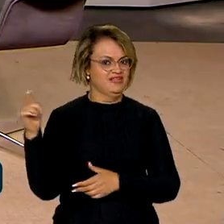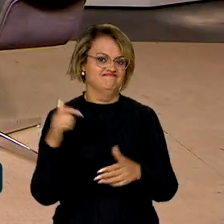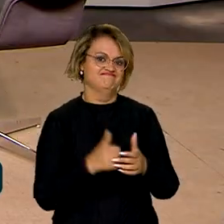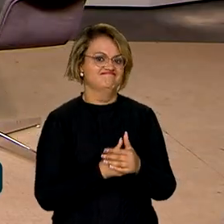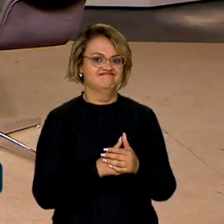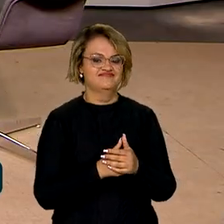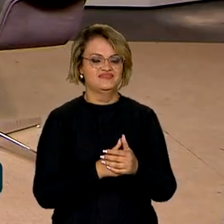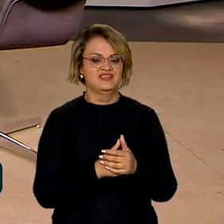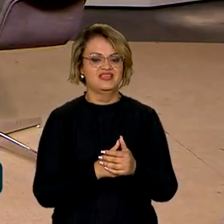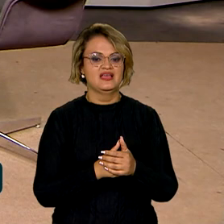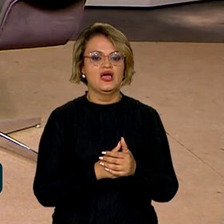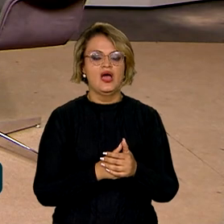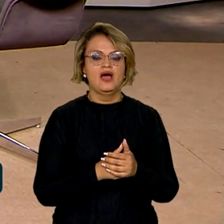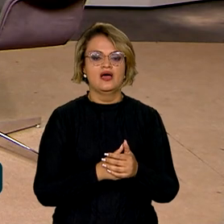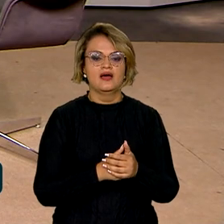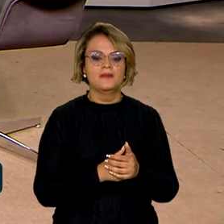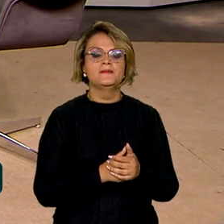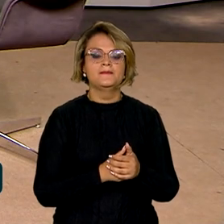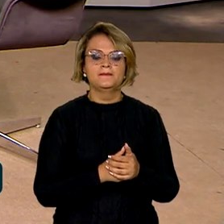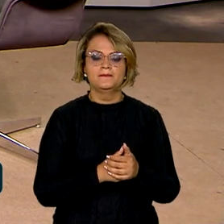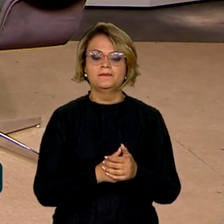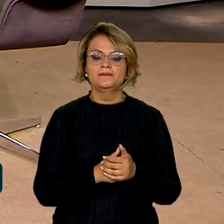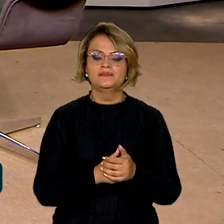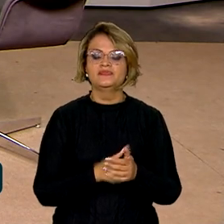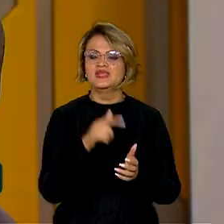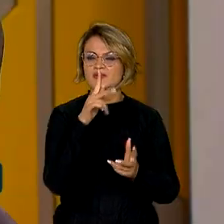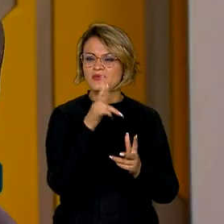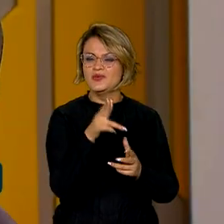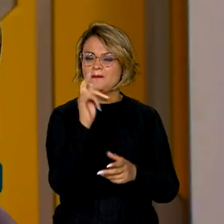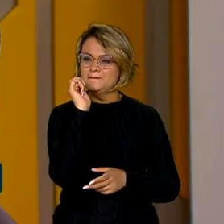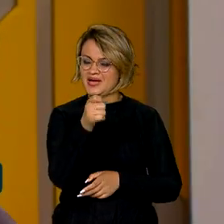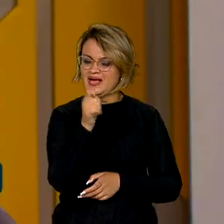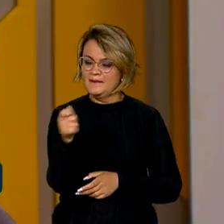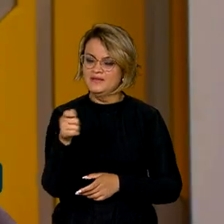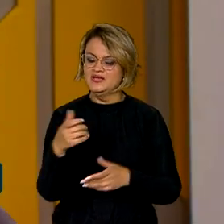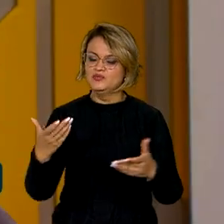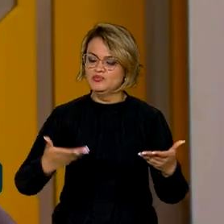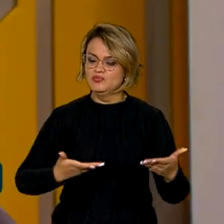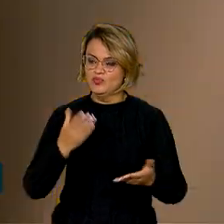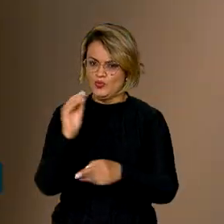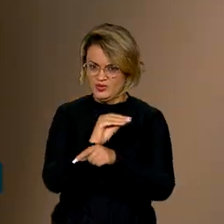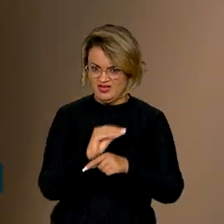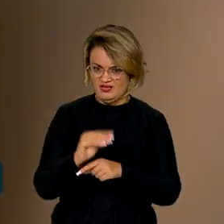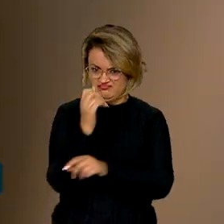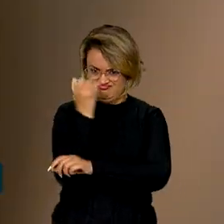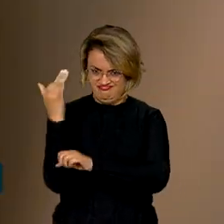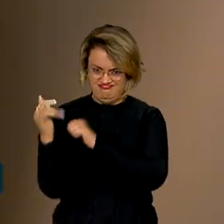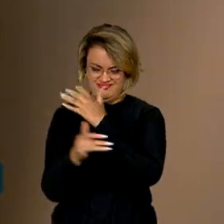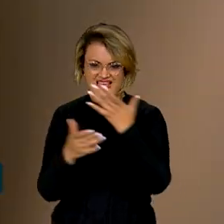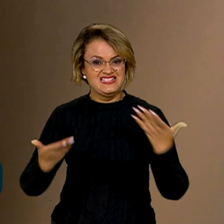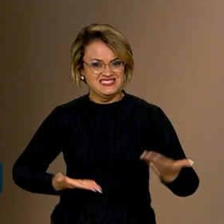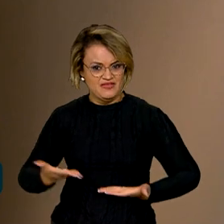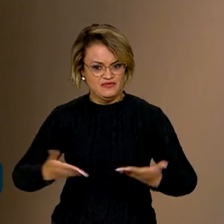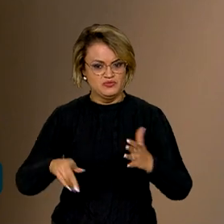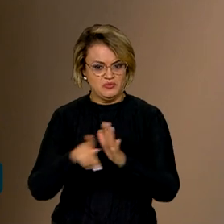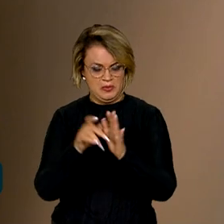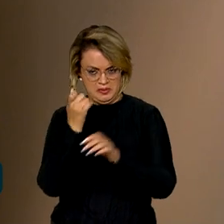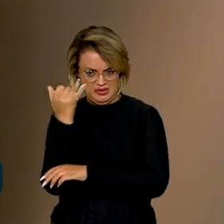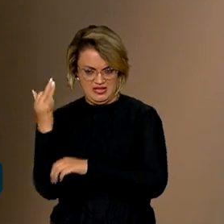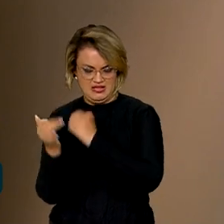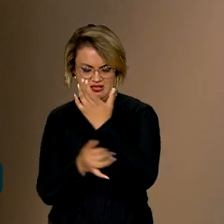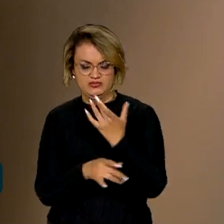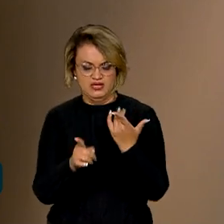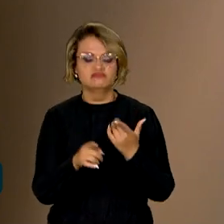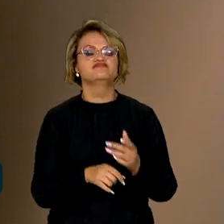nível na história da humanidade. Como na linha do pagamento por serviços ambientais. Nós ofertamos um